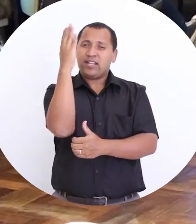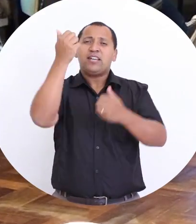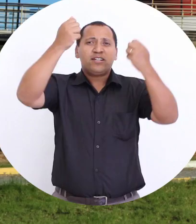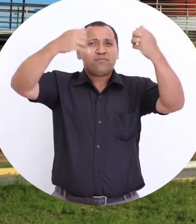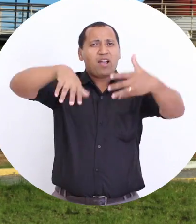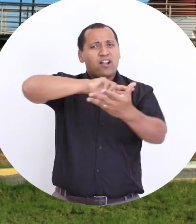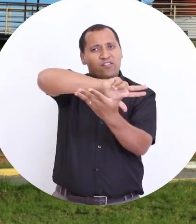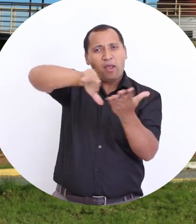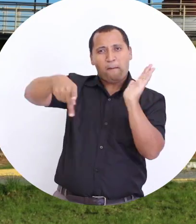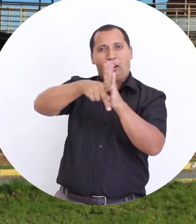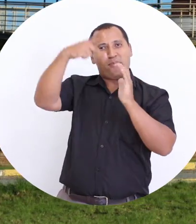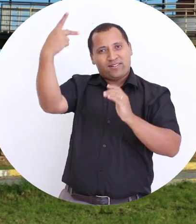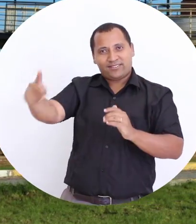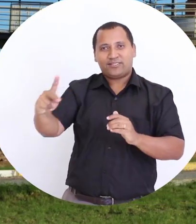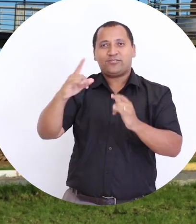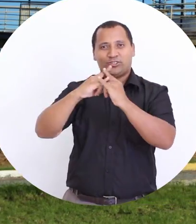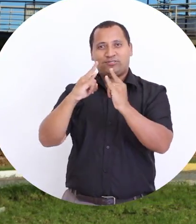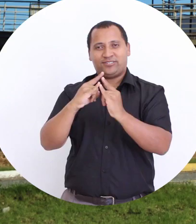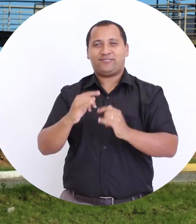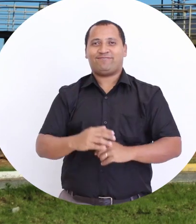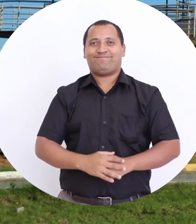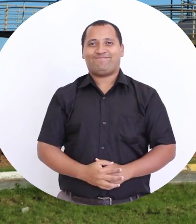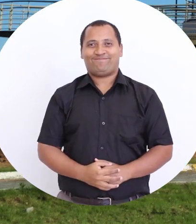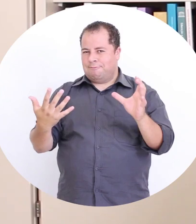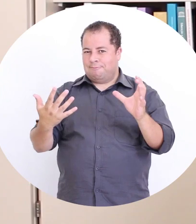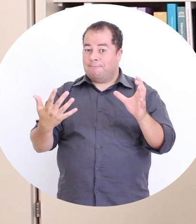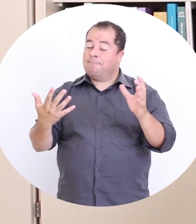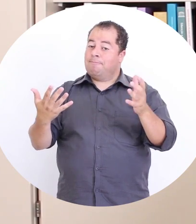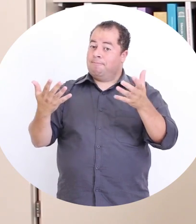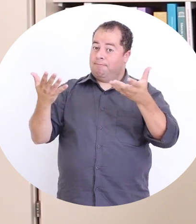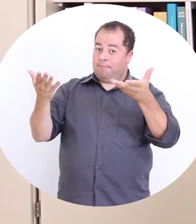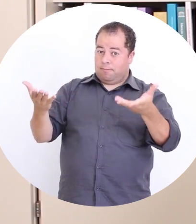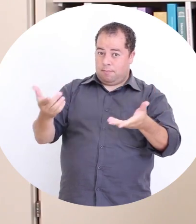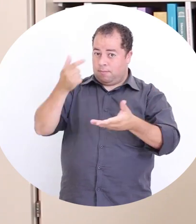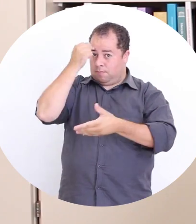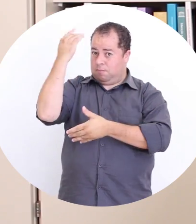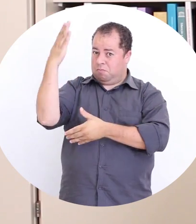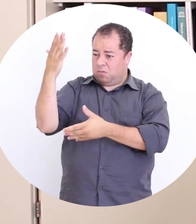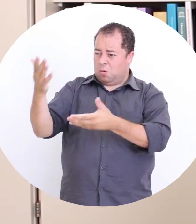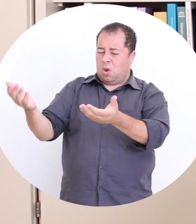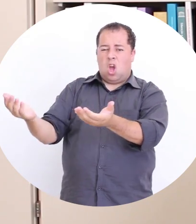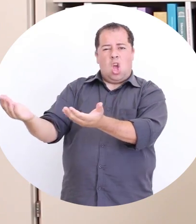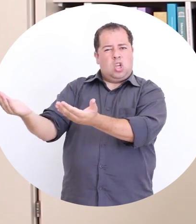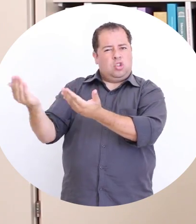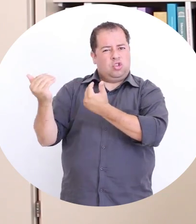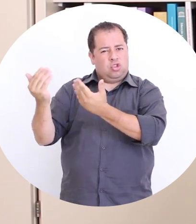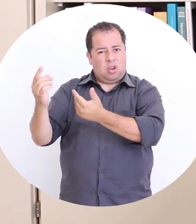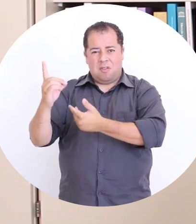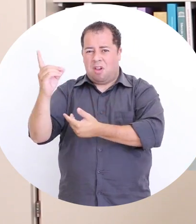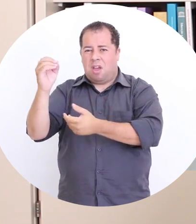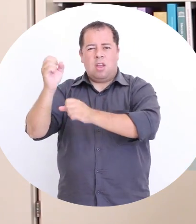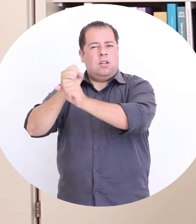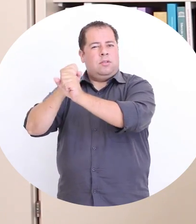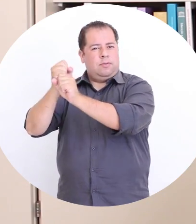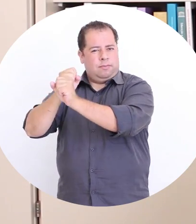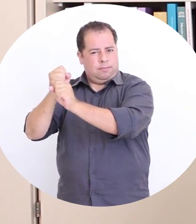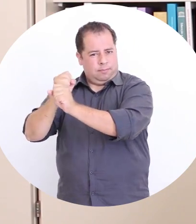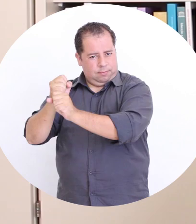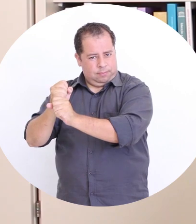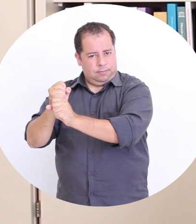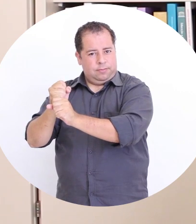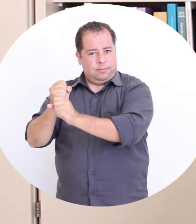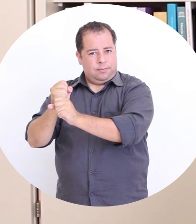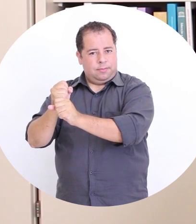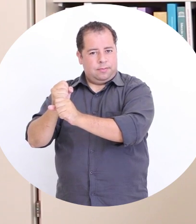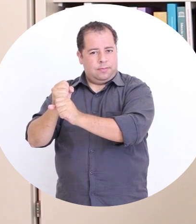alguns dos diferenciais da instituição. Confira. Trata-se de uma universidade jovem com apenas 10 anos de